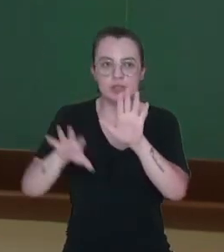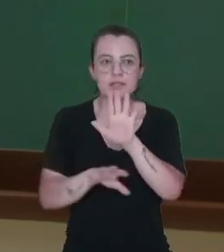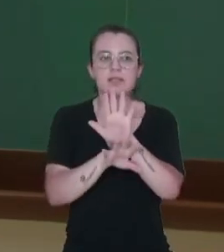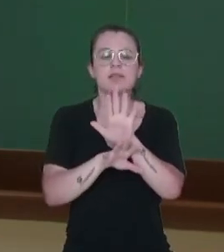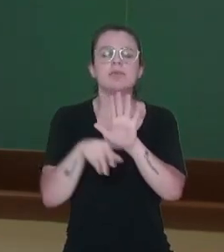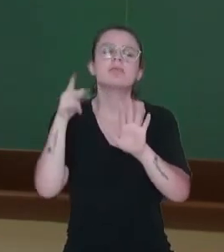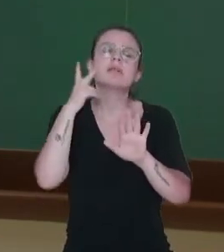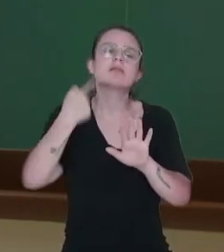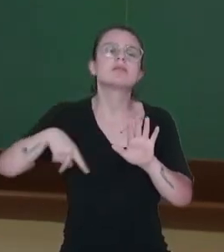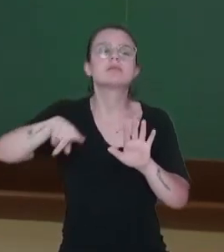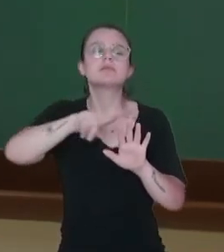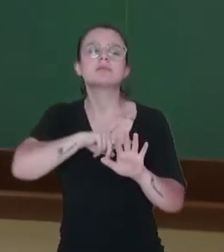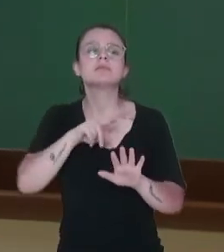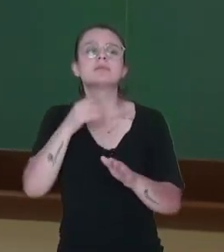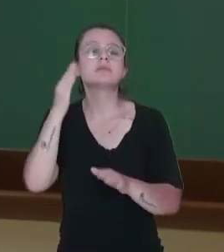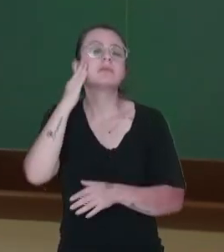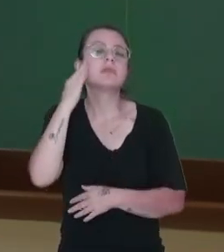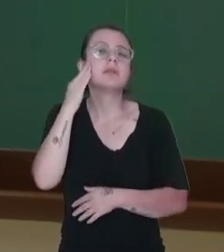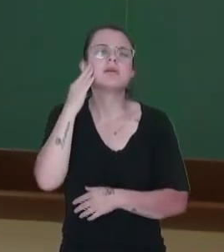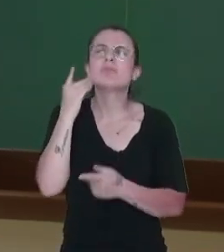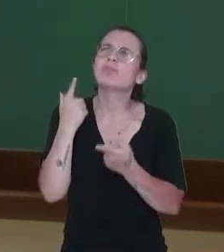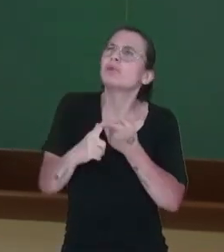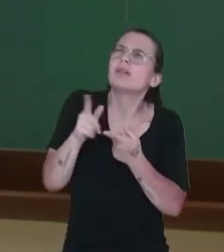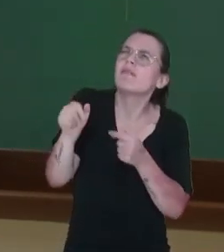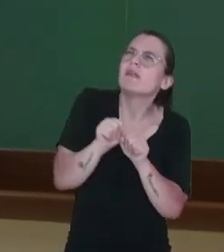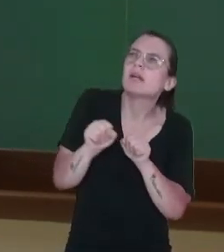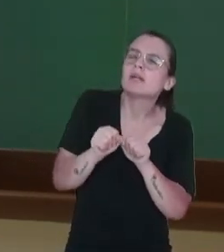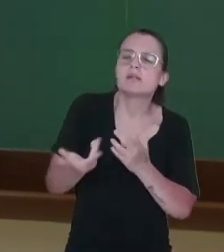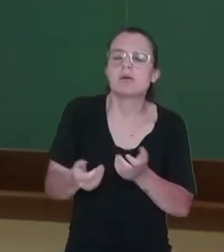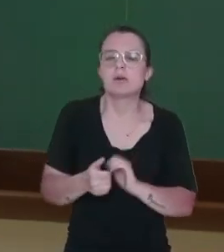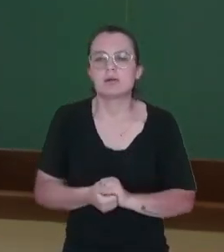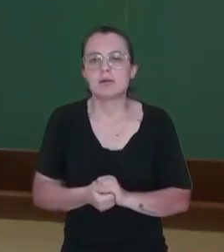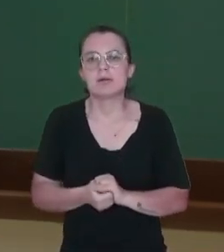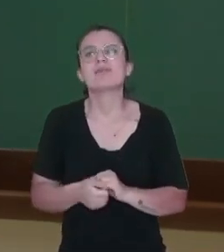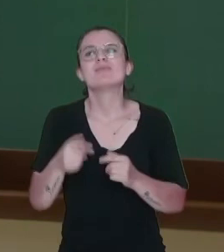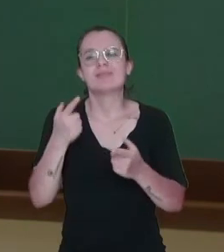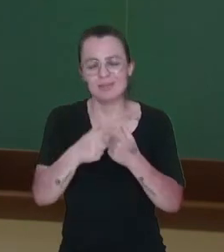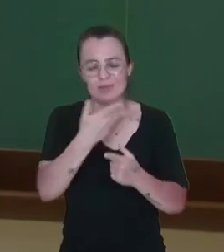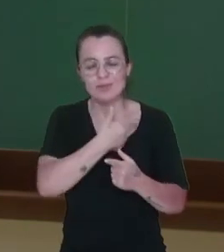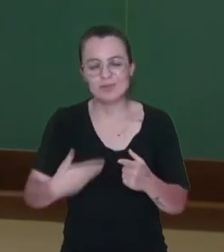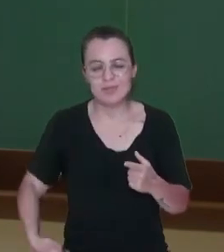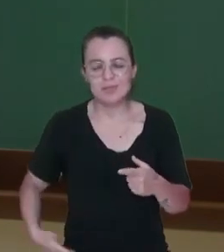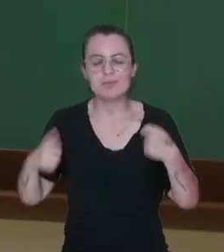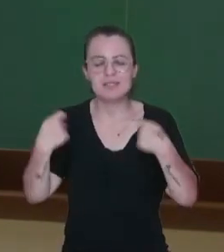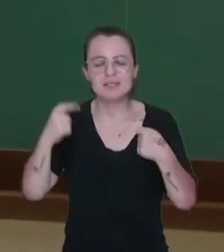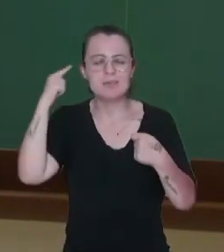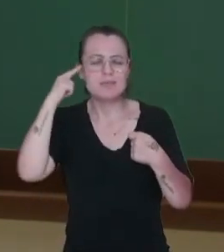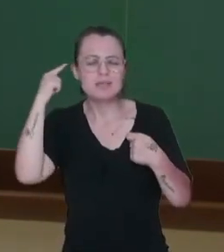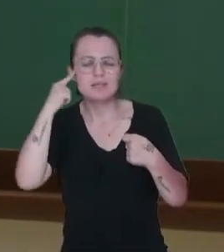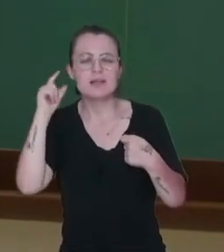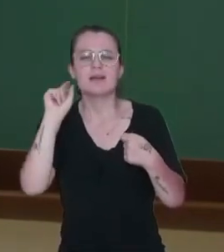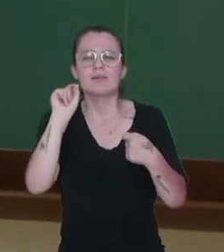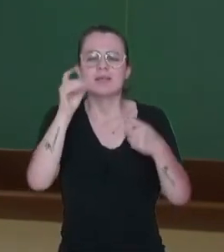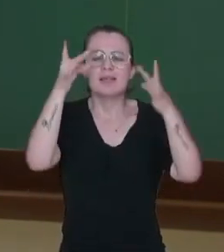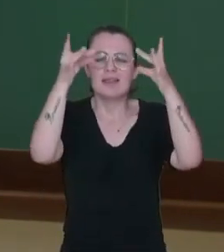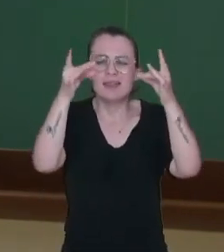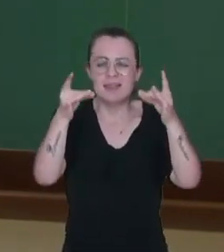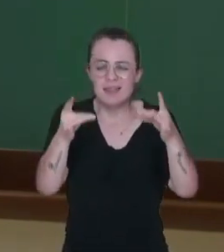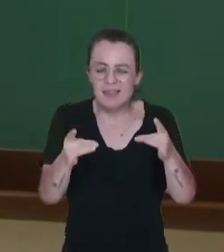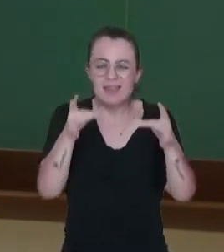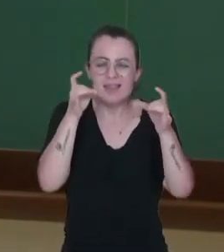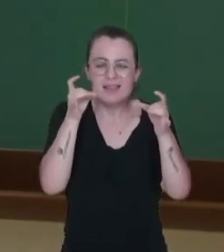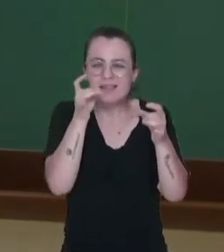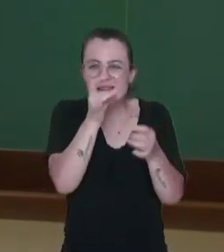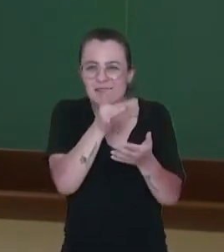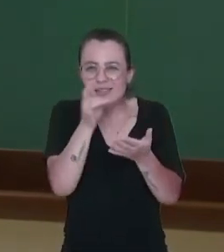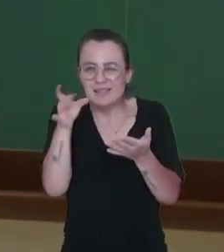para a gente entender por que que ela é feita. Para que o governo possa pensar nos detalhes de cada